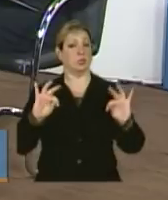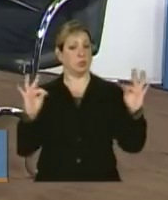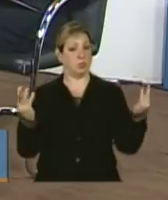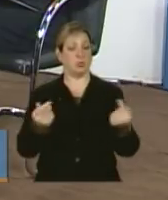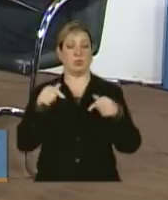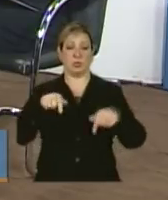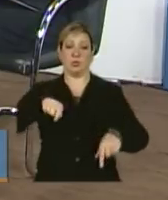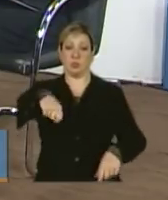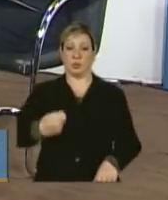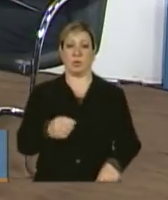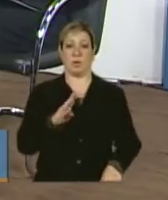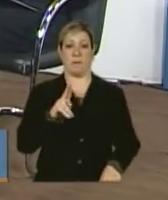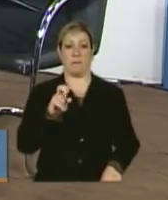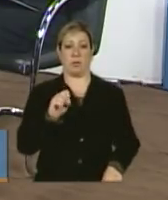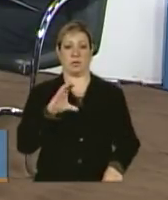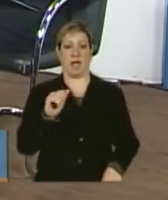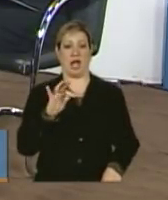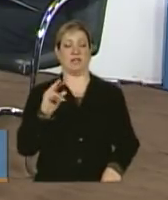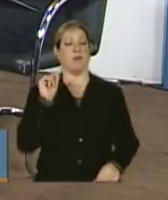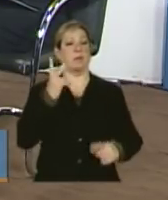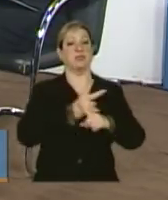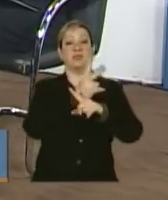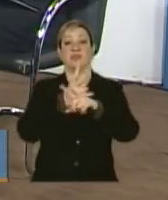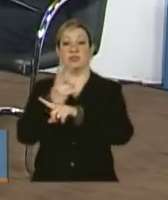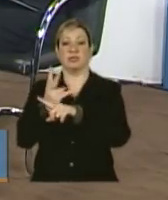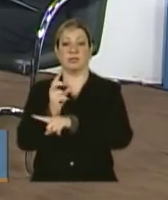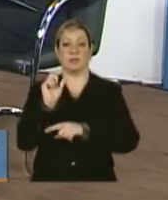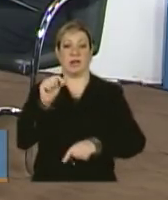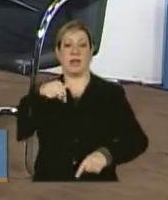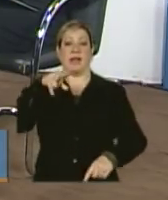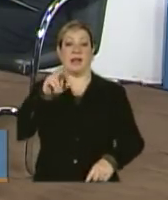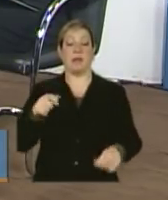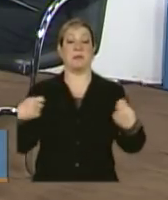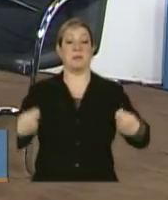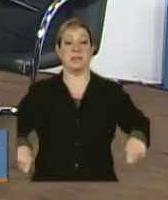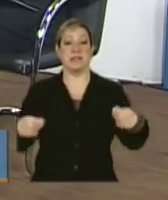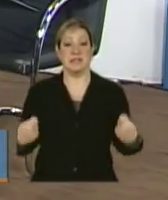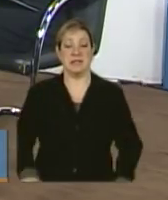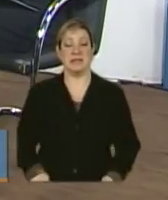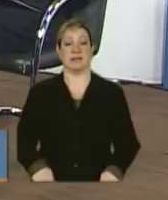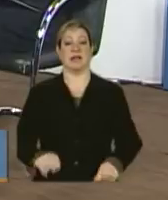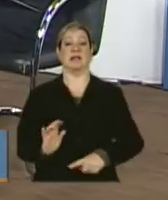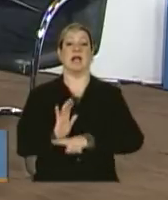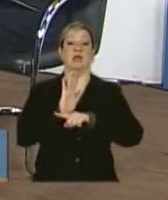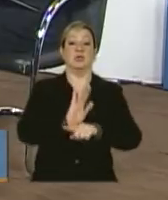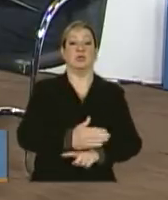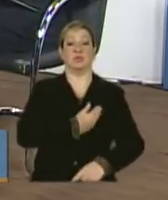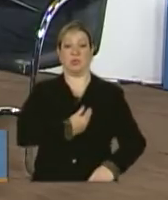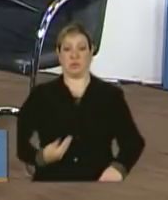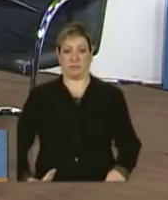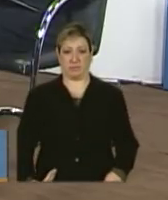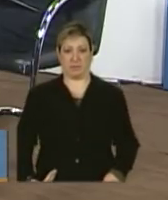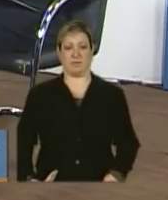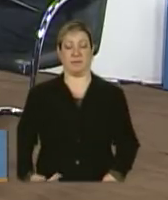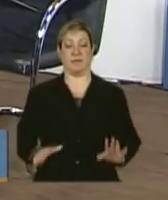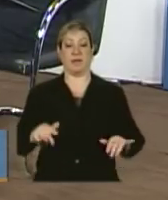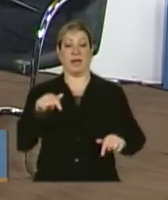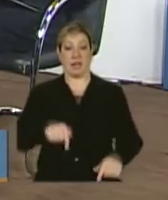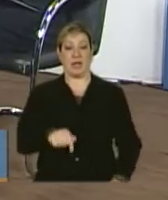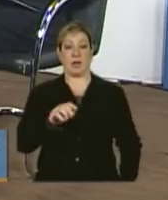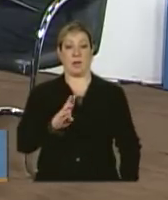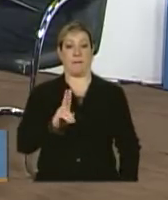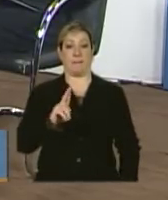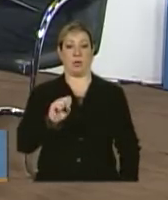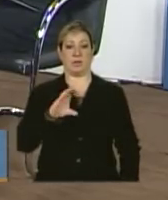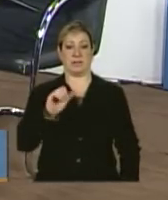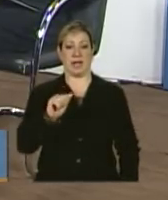ativa, é buscar quem necessita dos serviços, equipamentos públicos, benefícios públicos. Só que a busca ativa começa